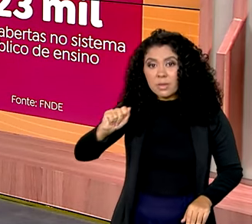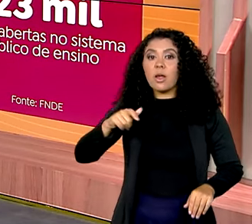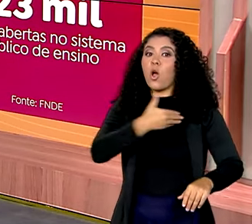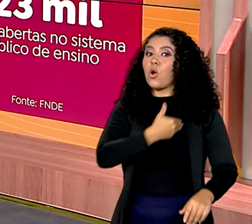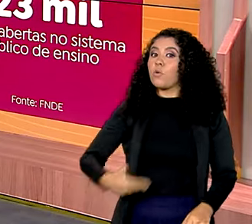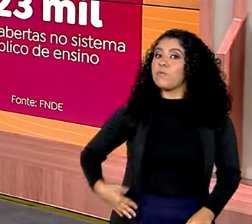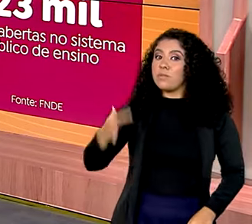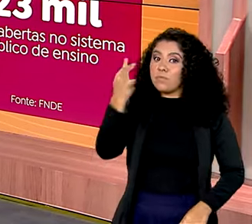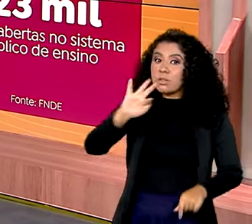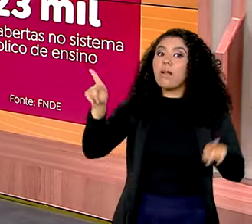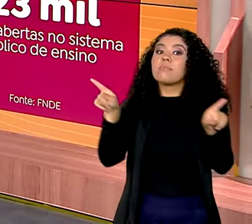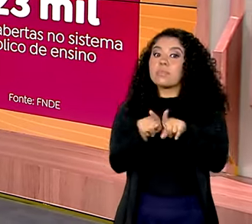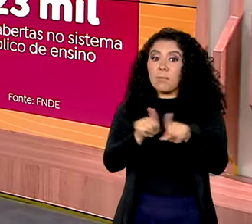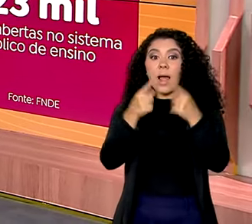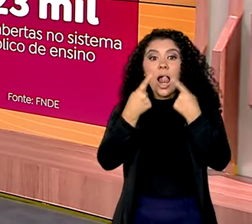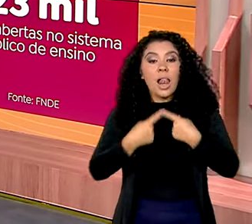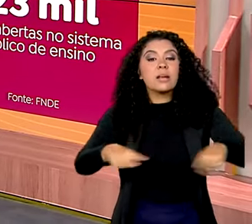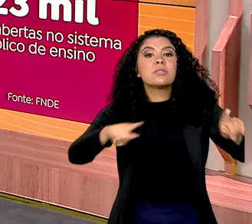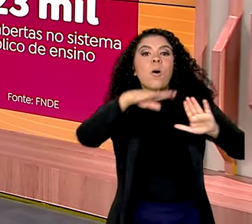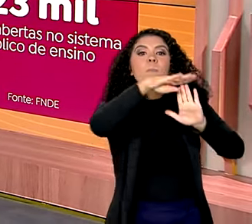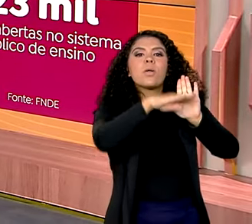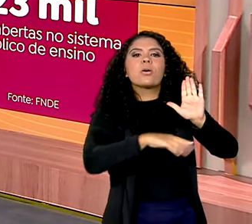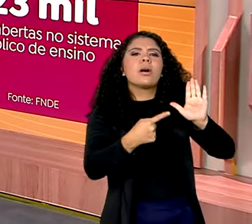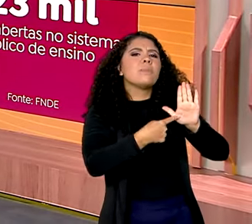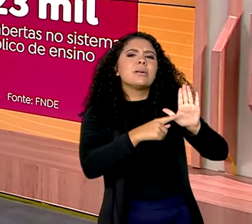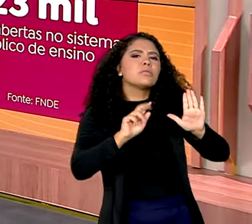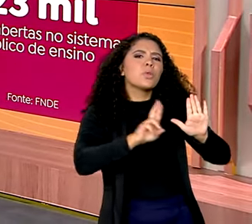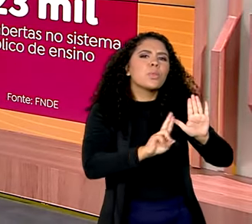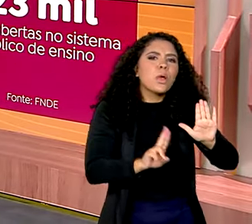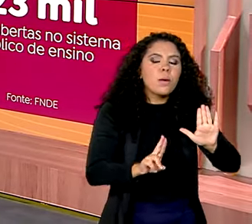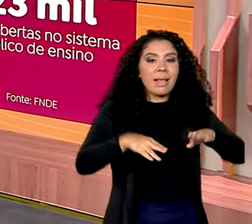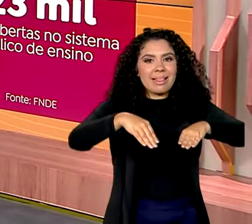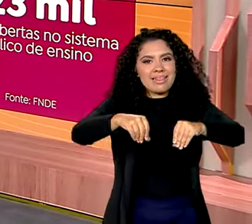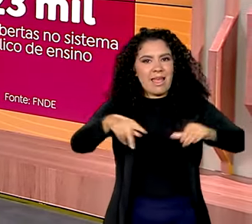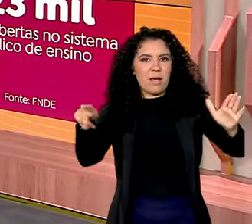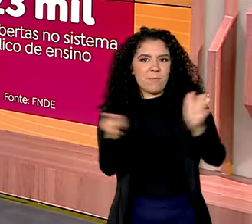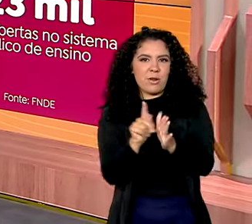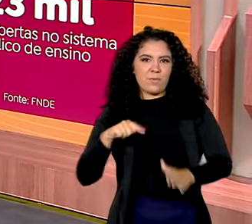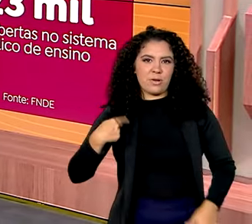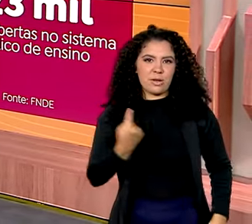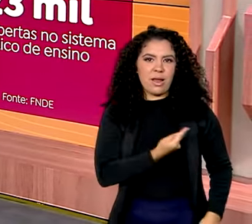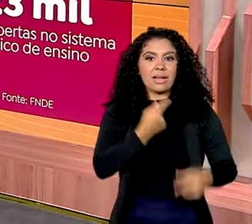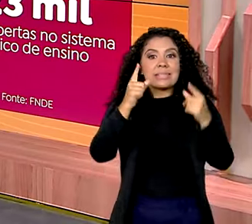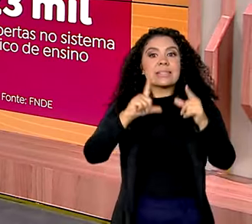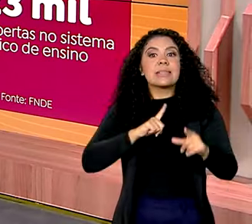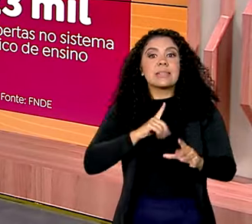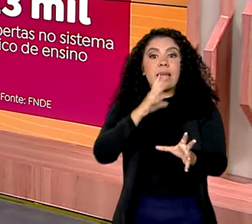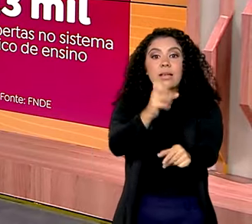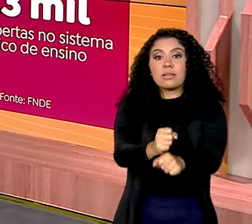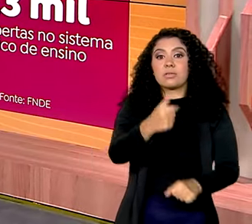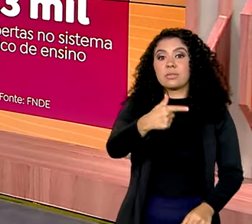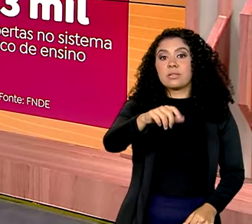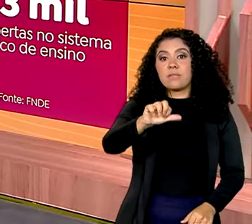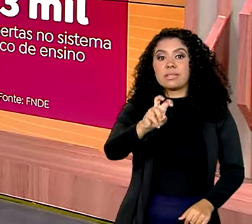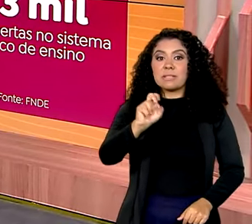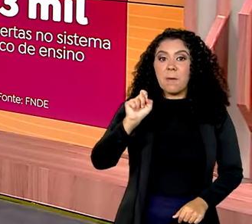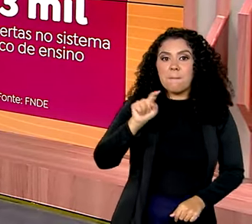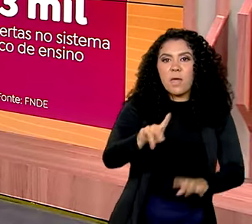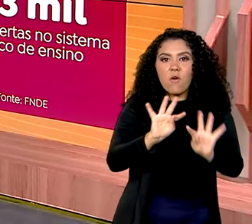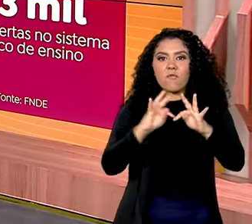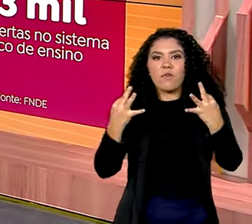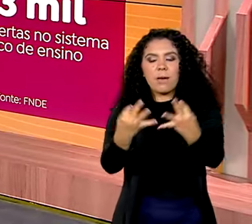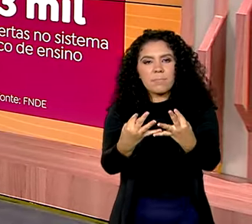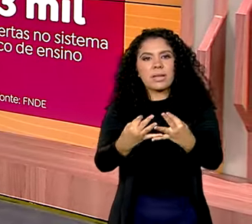federal lançou o programa Terra da Gente, que prevê a inclusão de 295 mil famílias